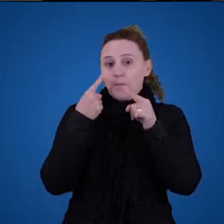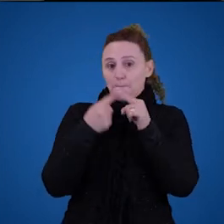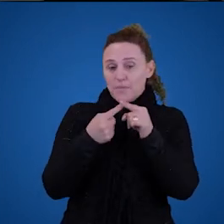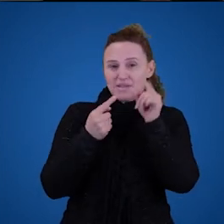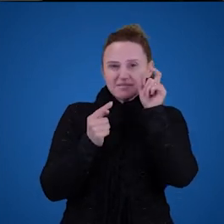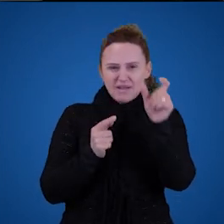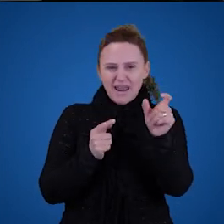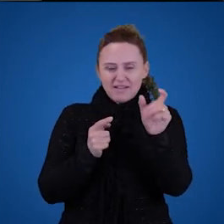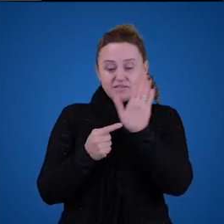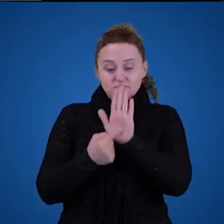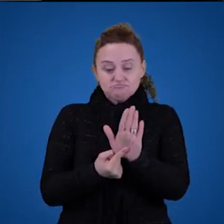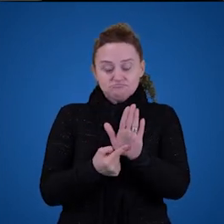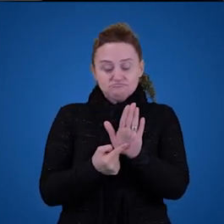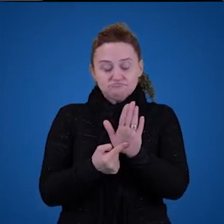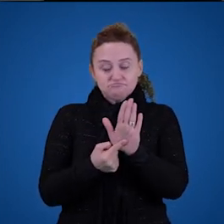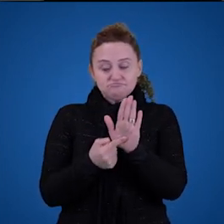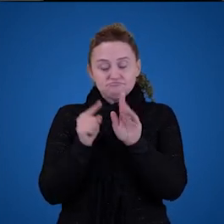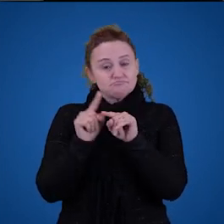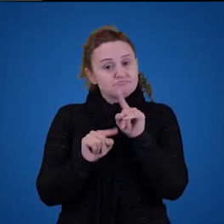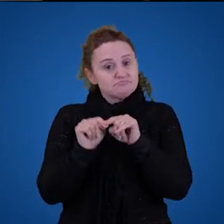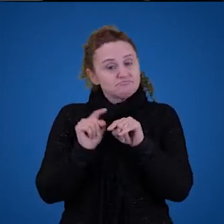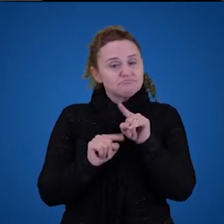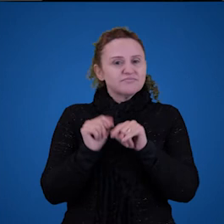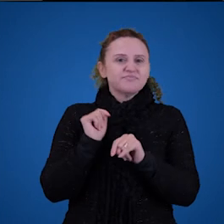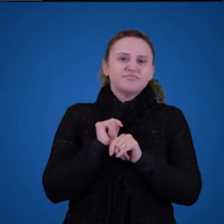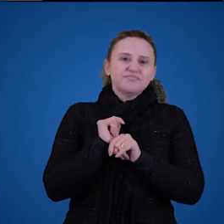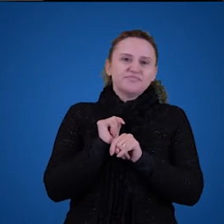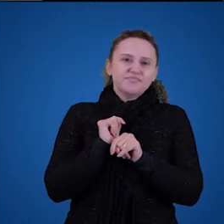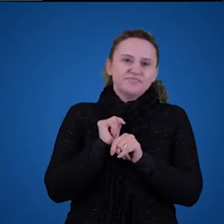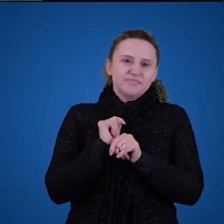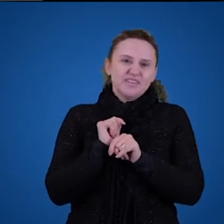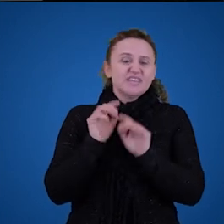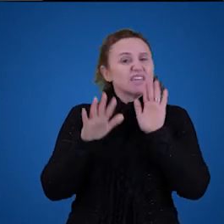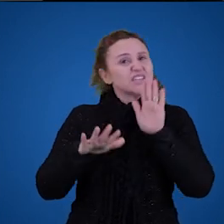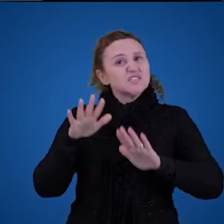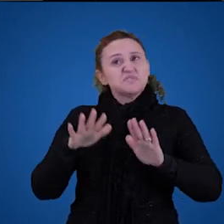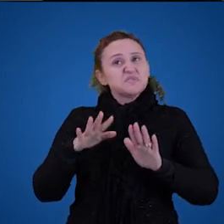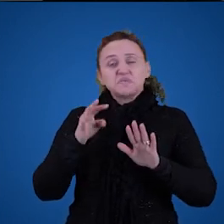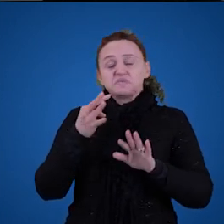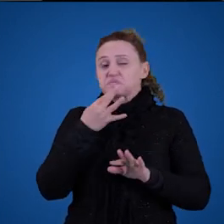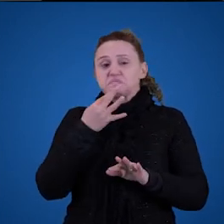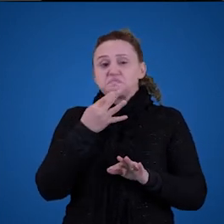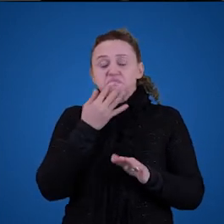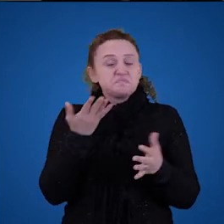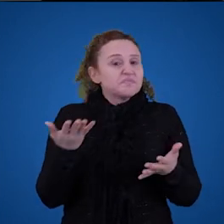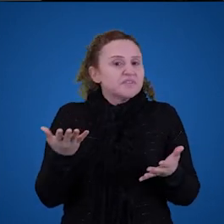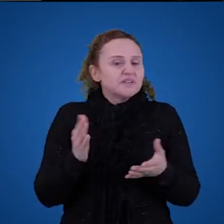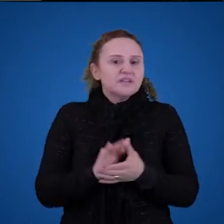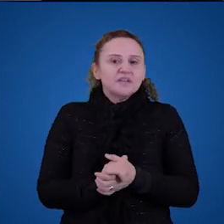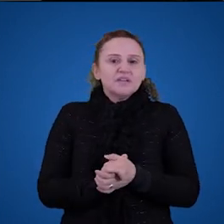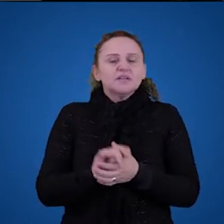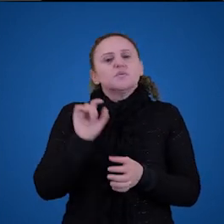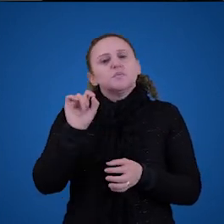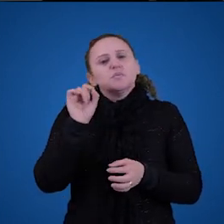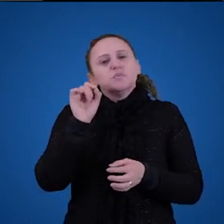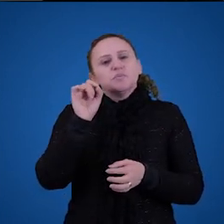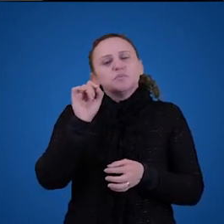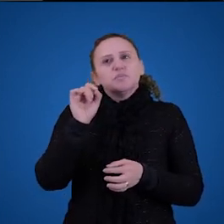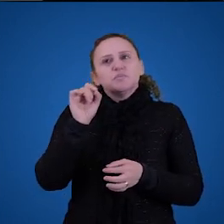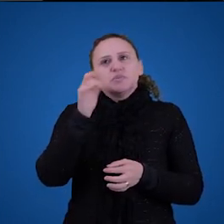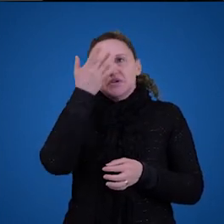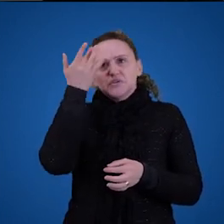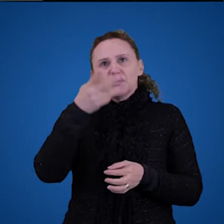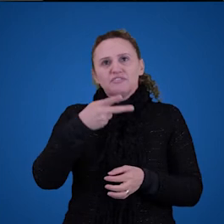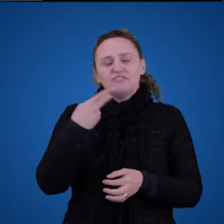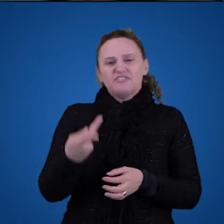palavras estão referindo objetos, mesmo que elas estejam, que eles sejam completamente desconhecidos. Então, quando alguém nos diz algo do qual não